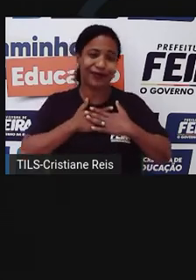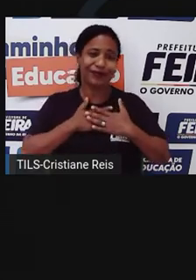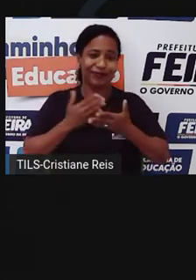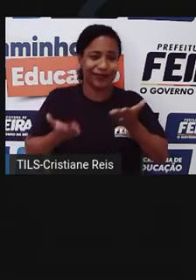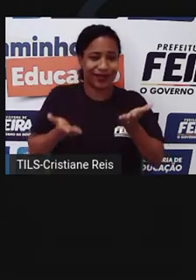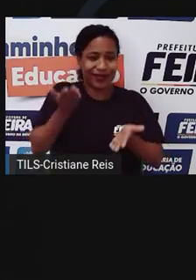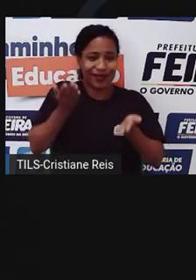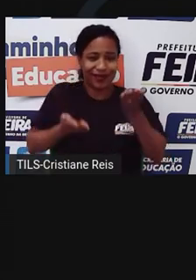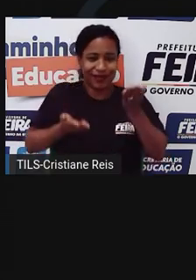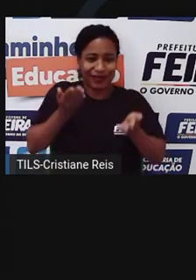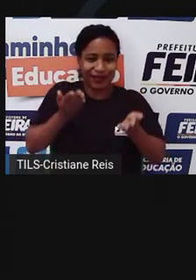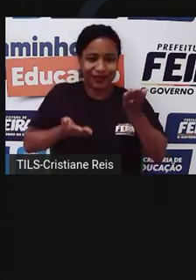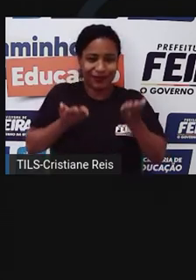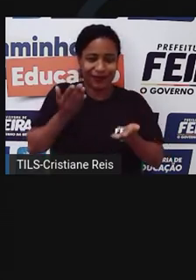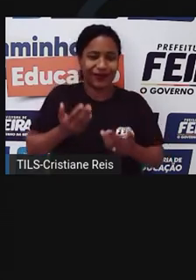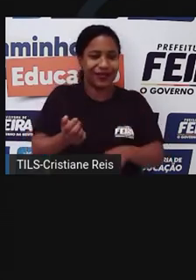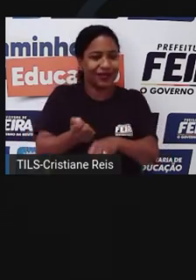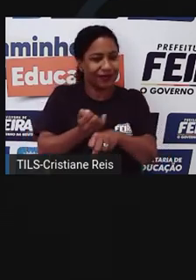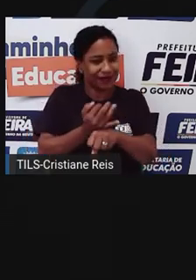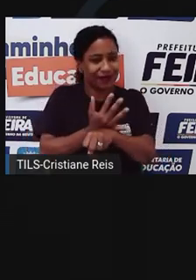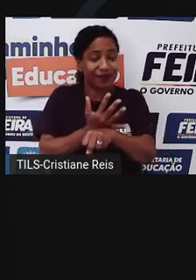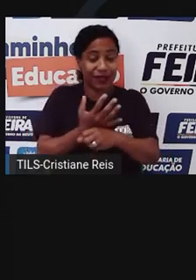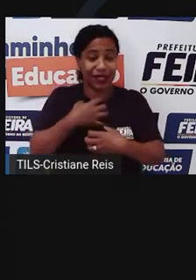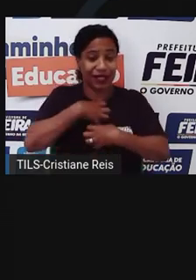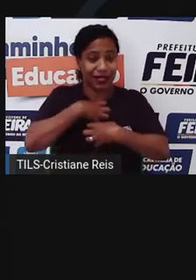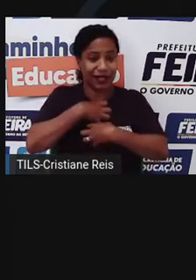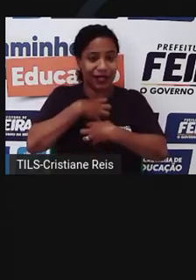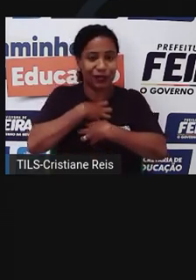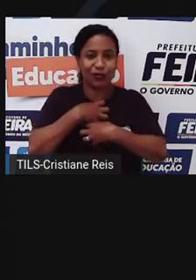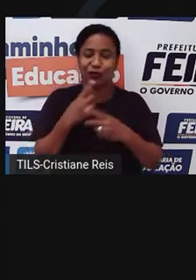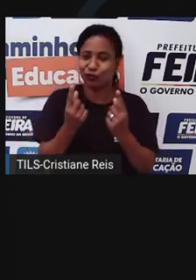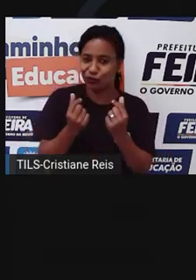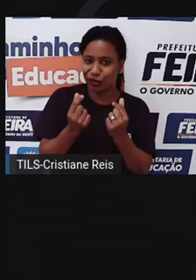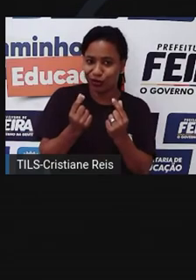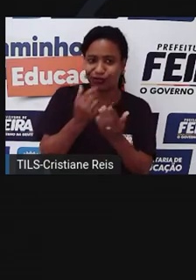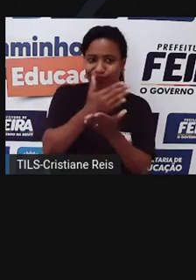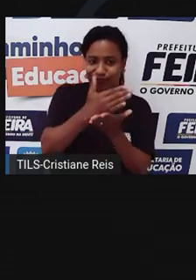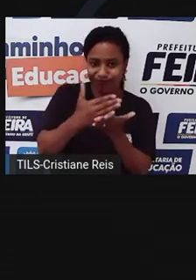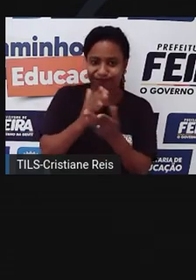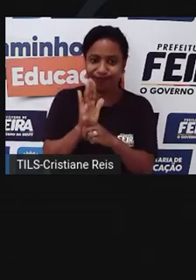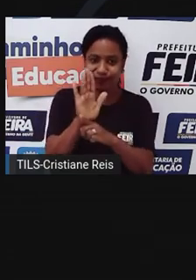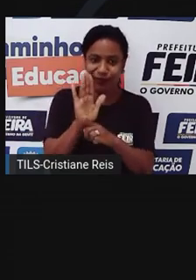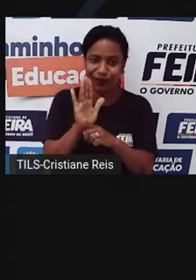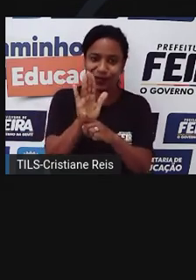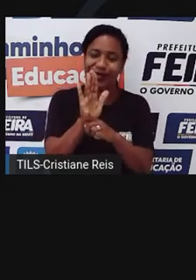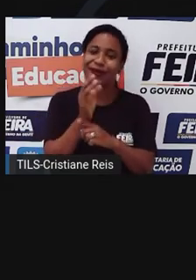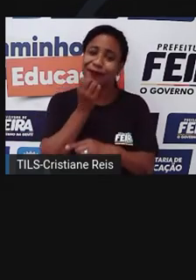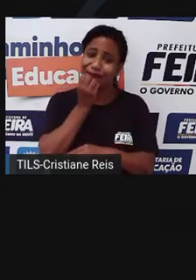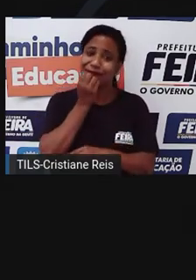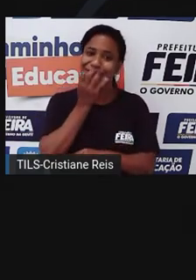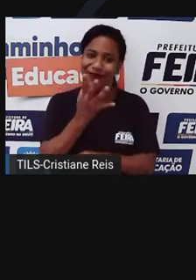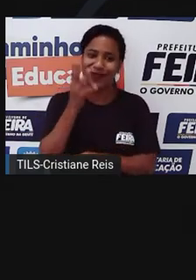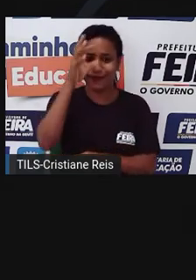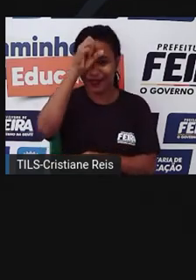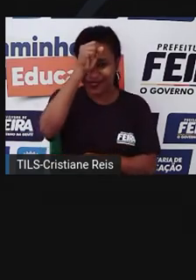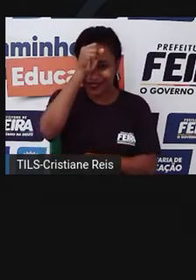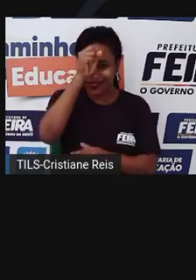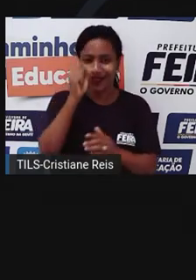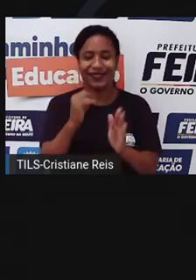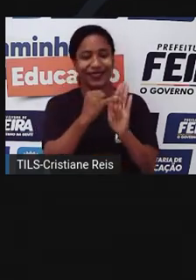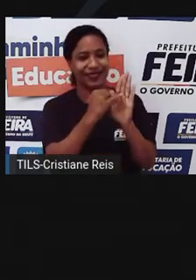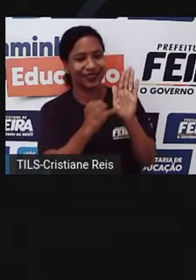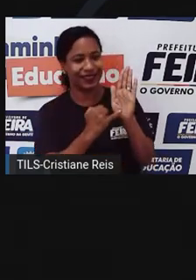equilibrando as minhas emoções em relação ao lidar com o dinheiro. Inscreva-se no canal da Casa do Saber.